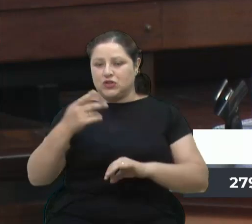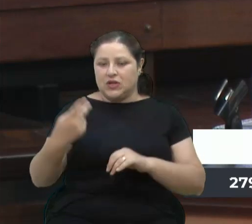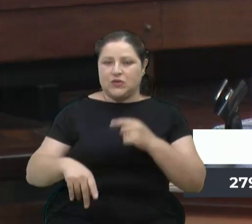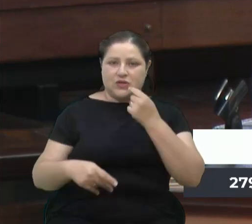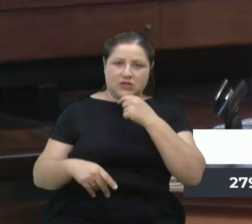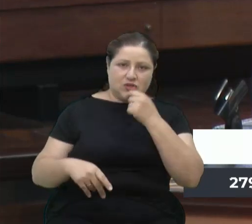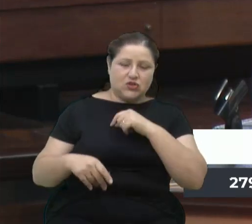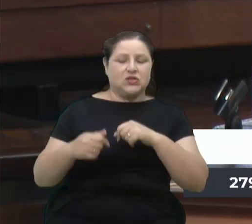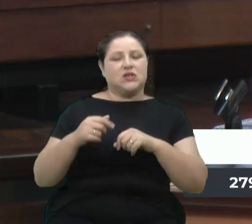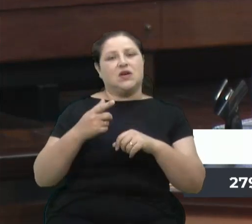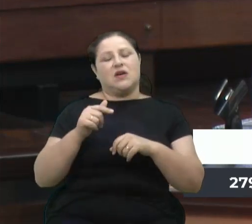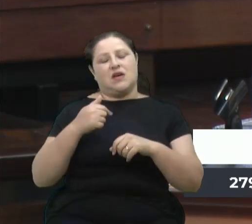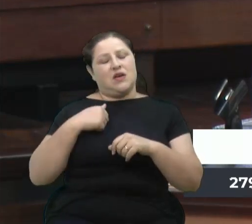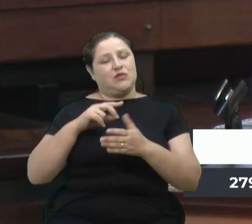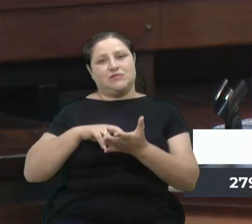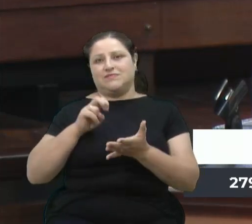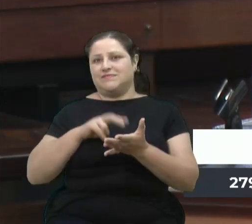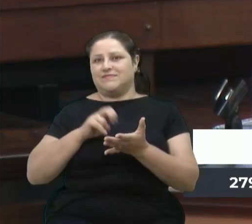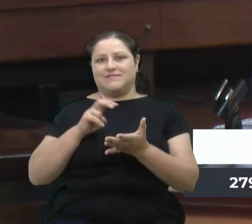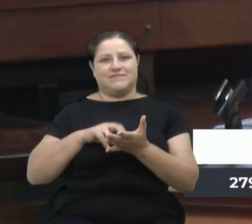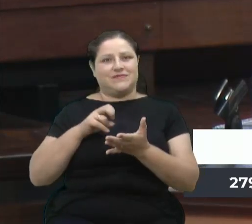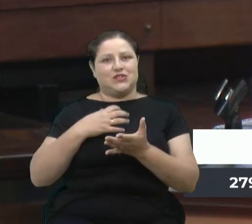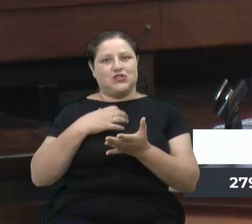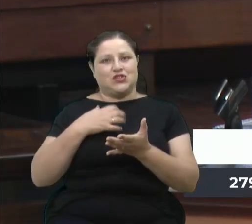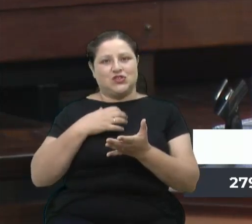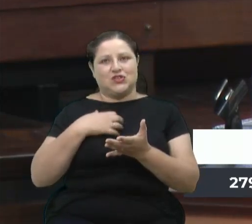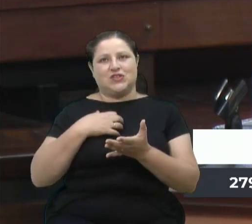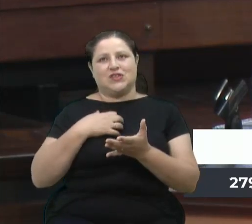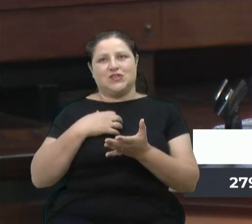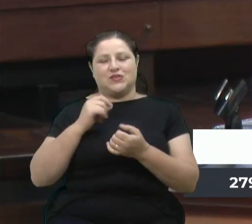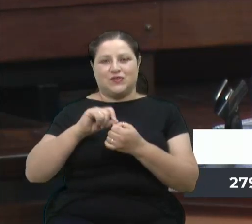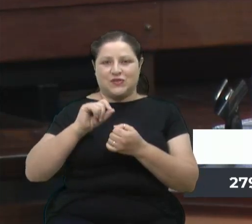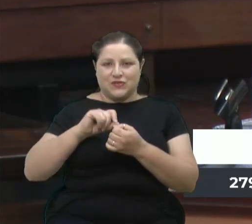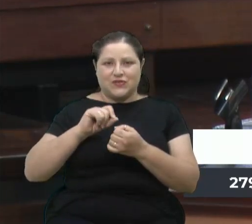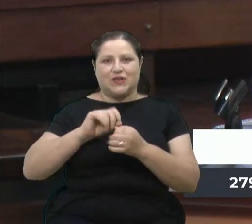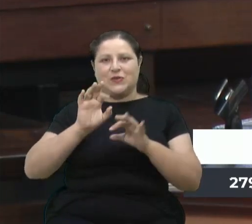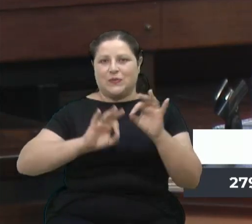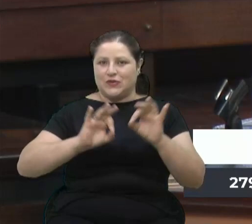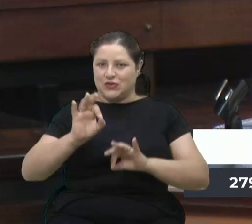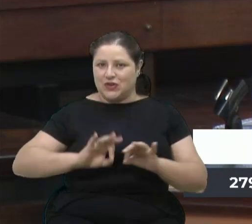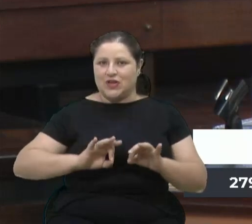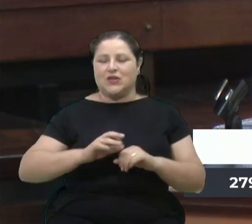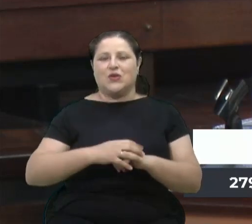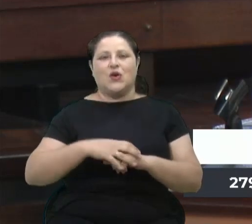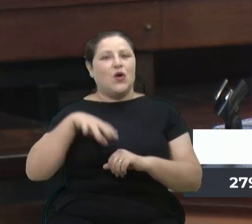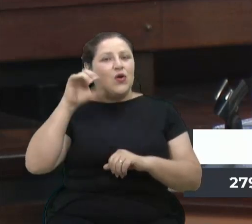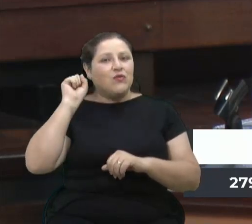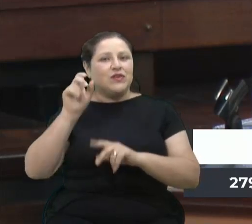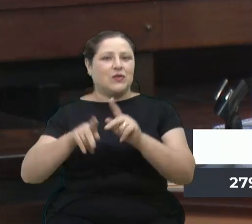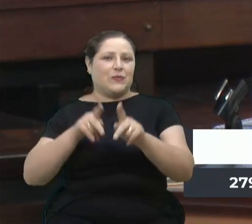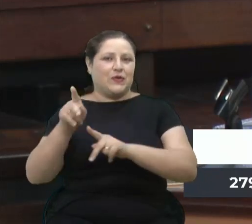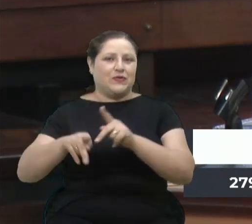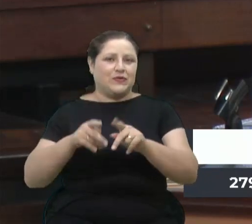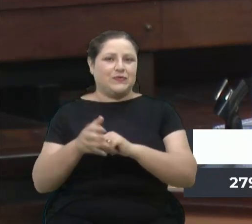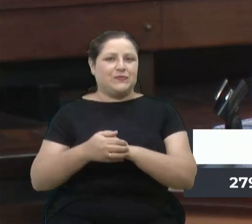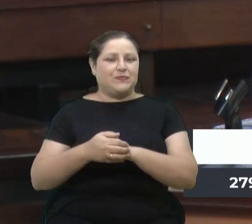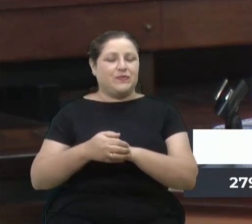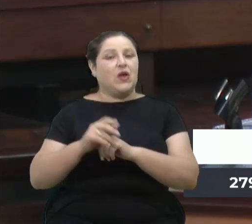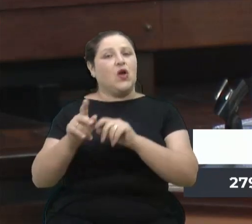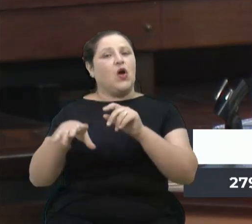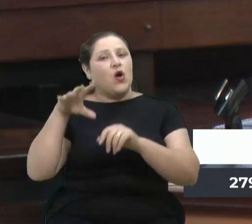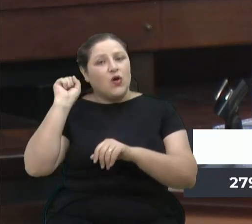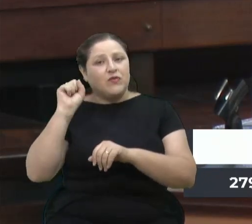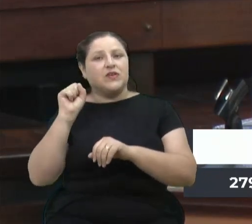e fiquei muito contente da maneira que eles fizeram o projeto ouvindo o povo, ouvir as